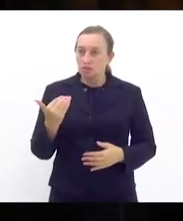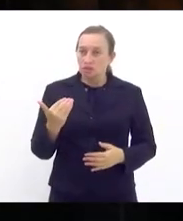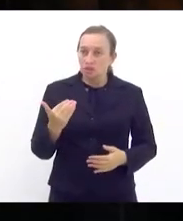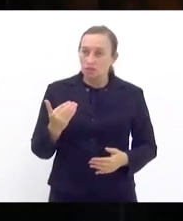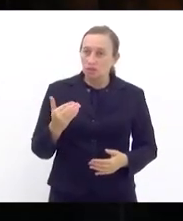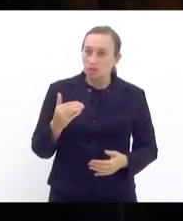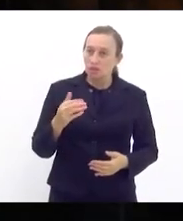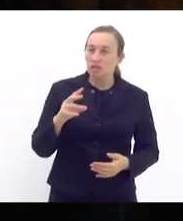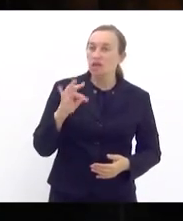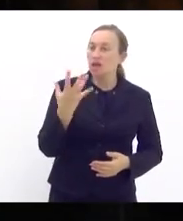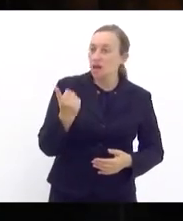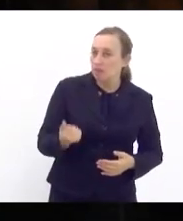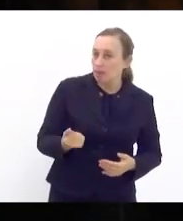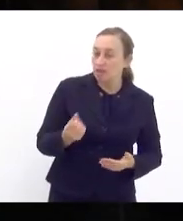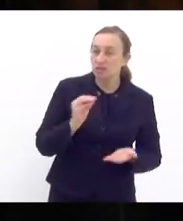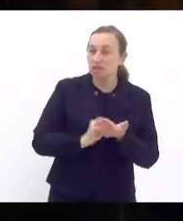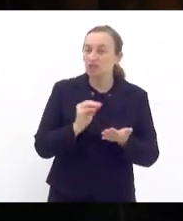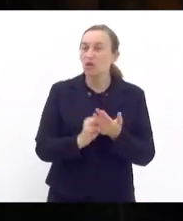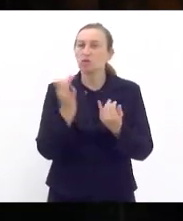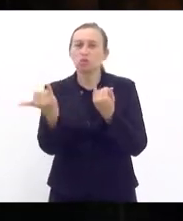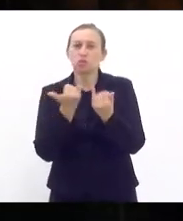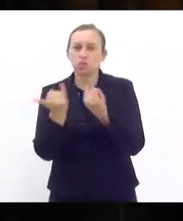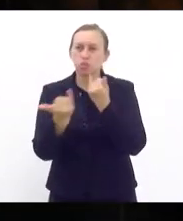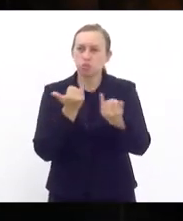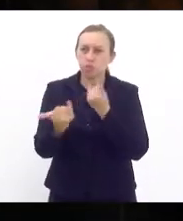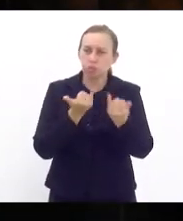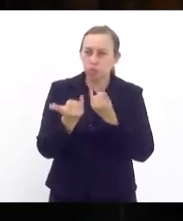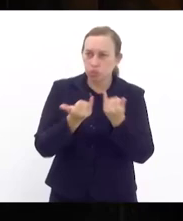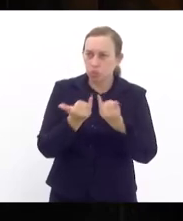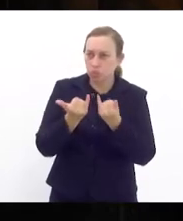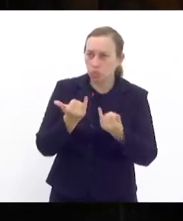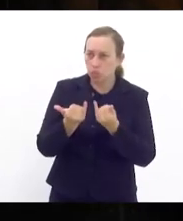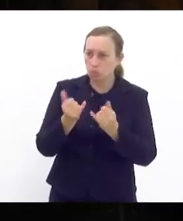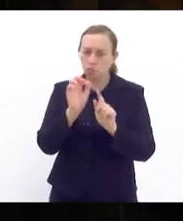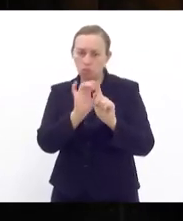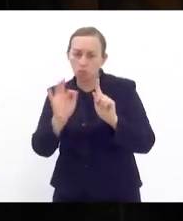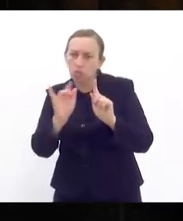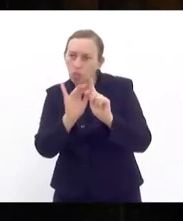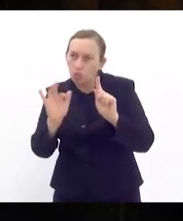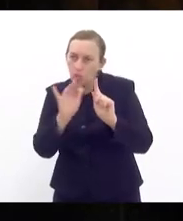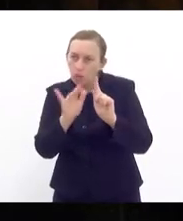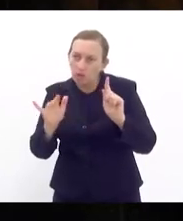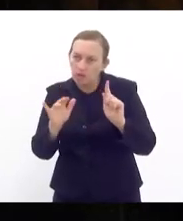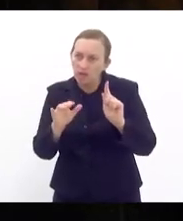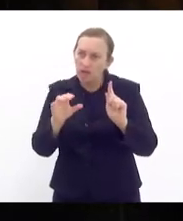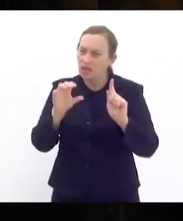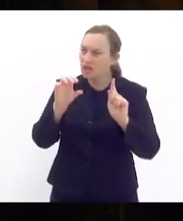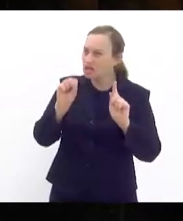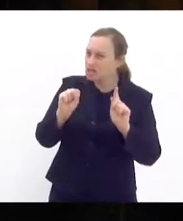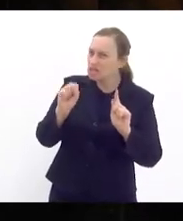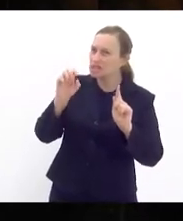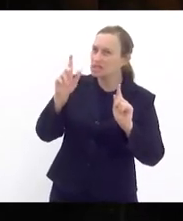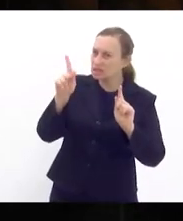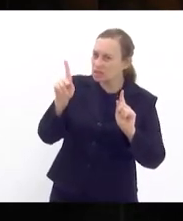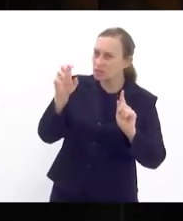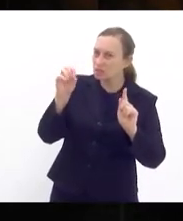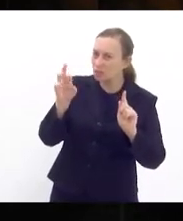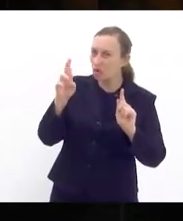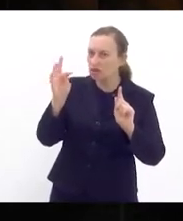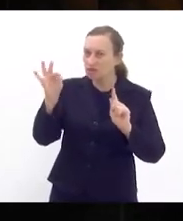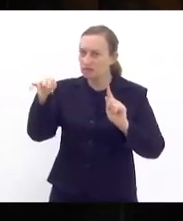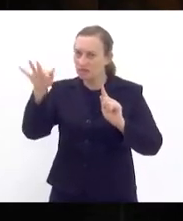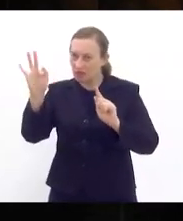difamatória de desinformação protagonizada pelo Google pelo Spotify enfim todas essas